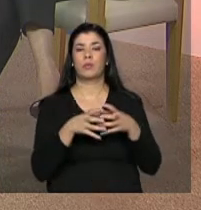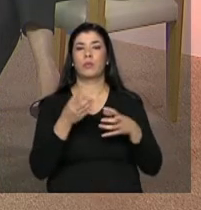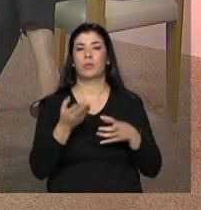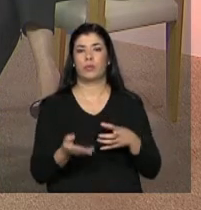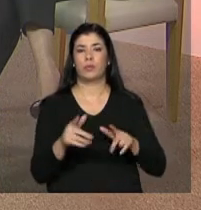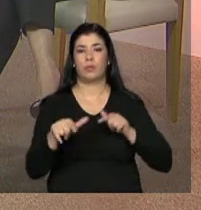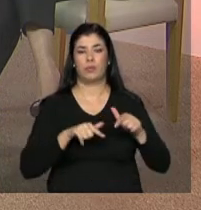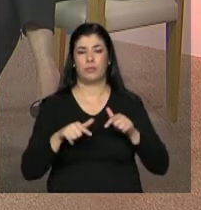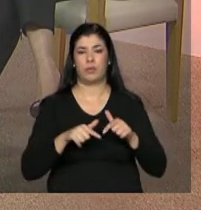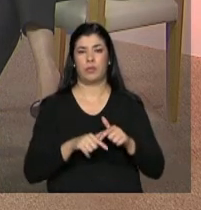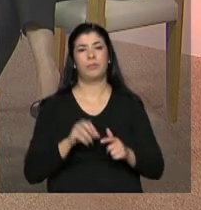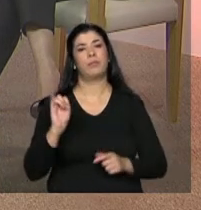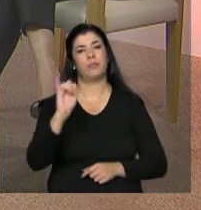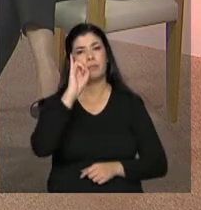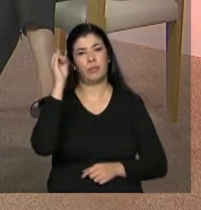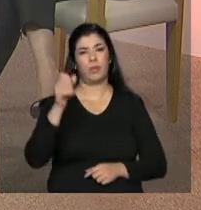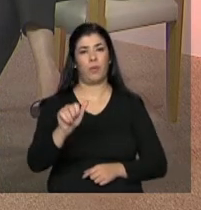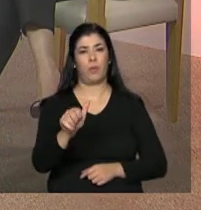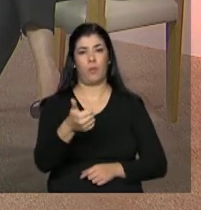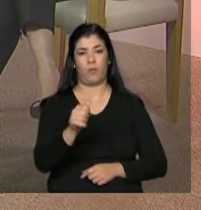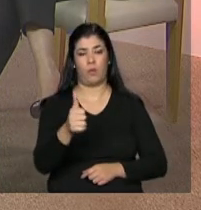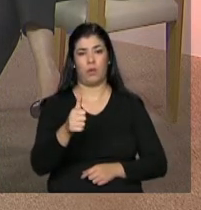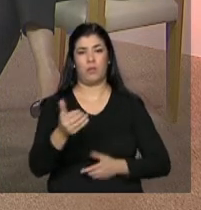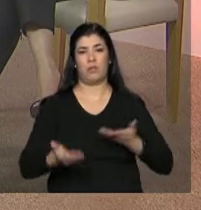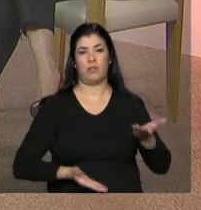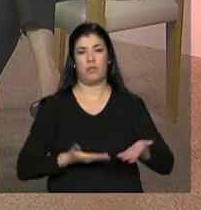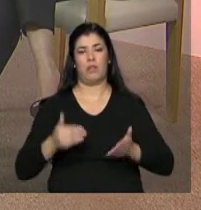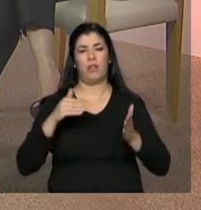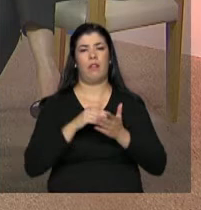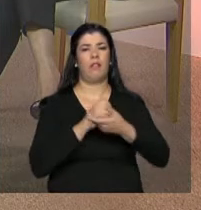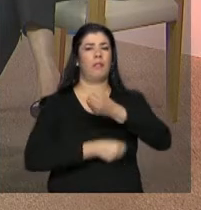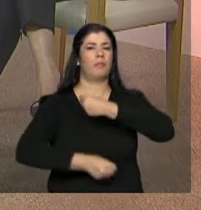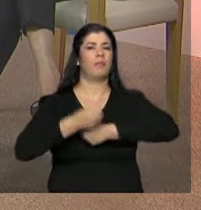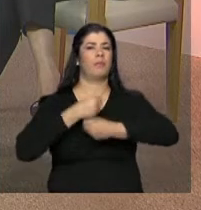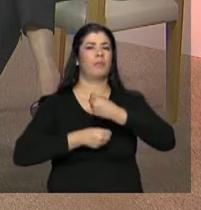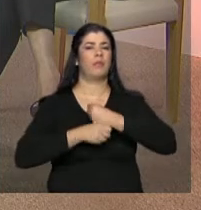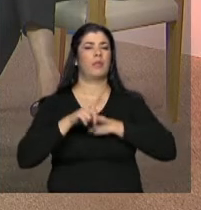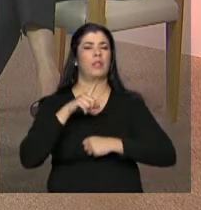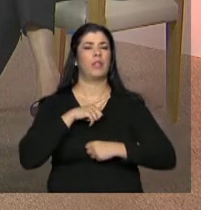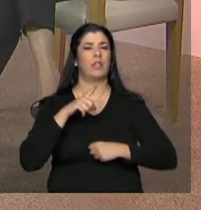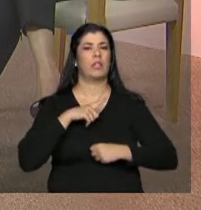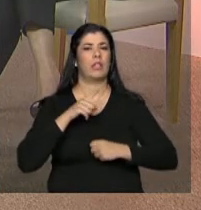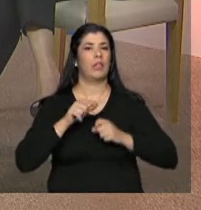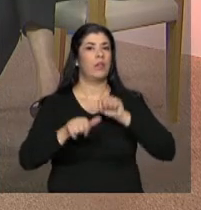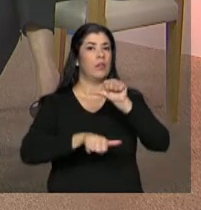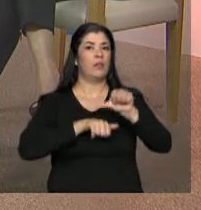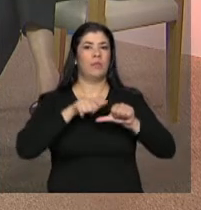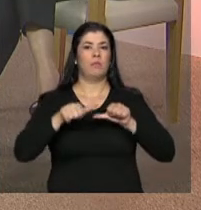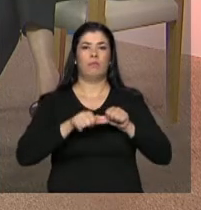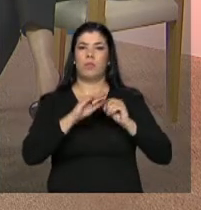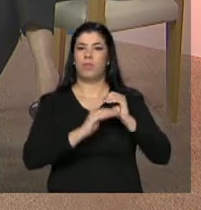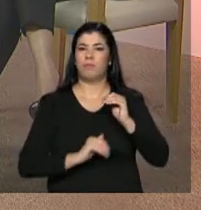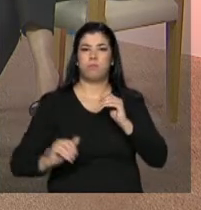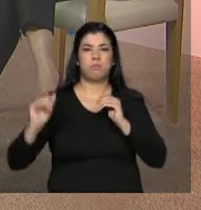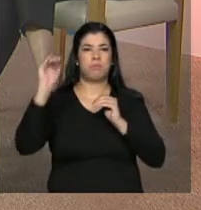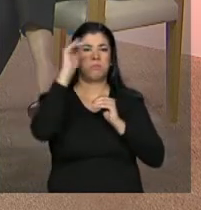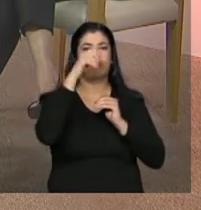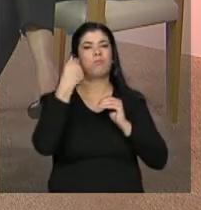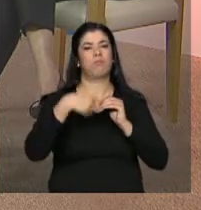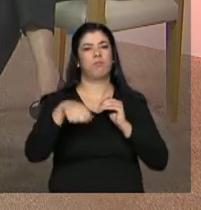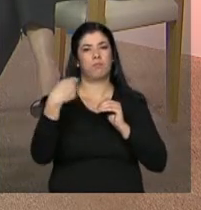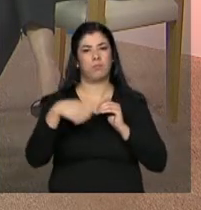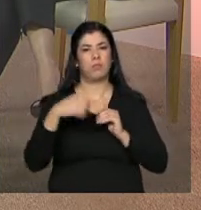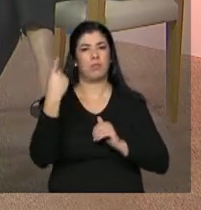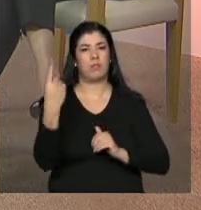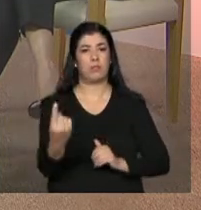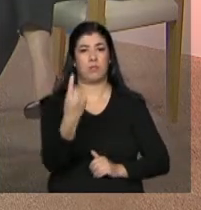ou seja, qualificar o serviço. Até o ano passado, gente teve, assim, um salto de expansão. Era necessário, era necessário que